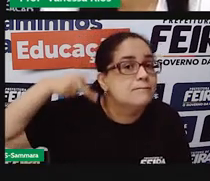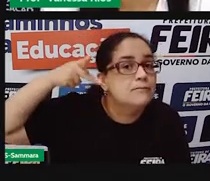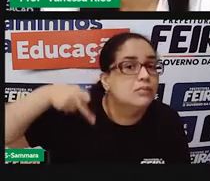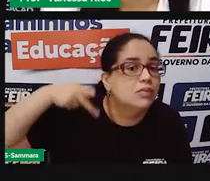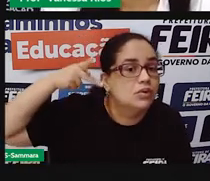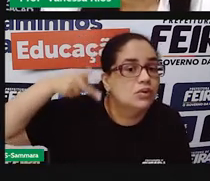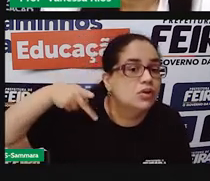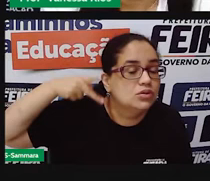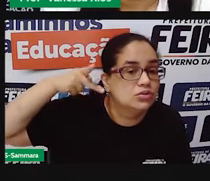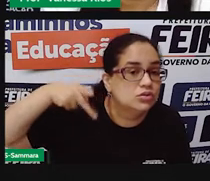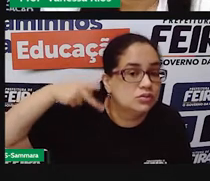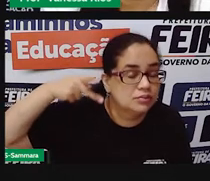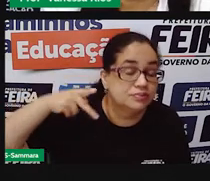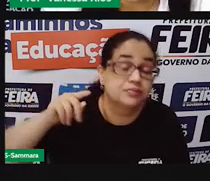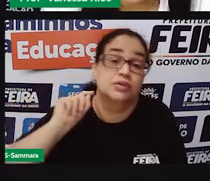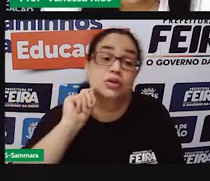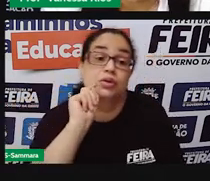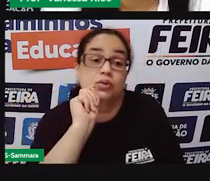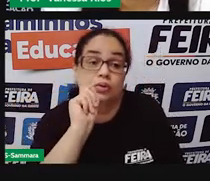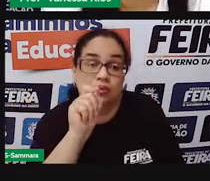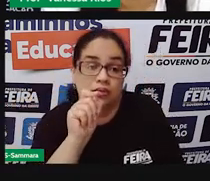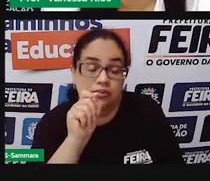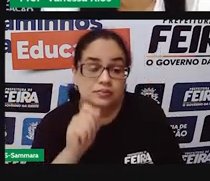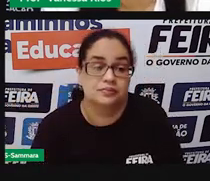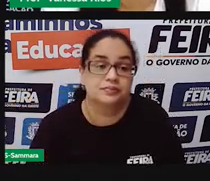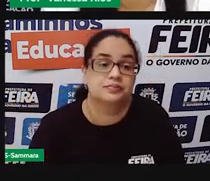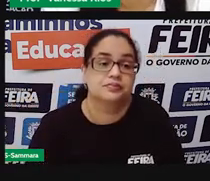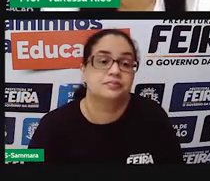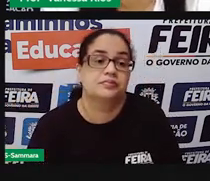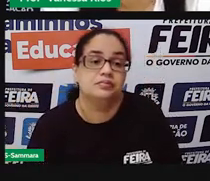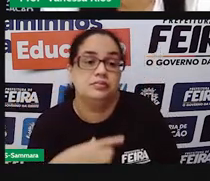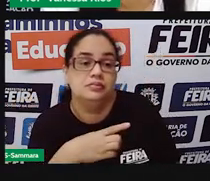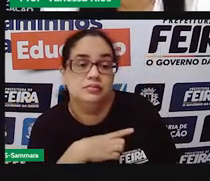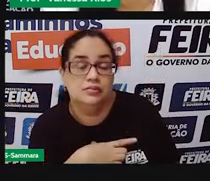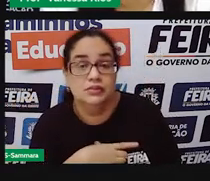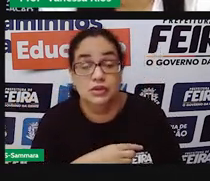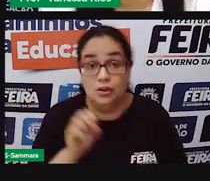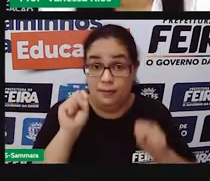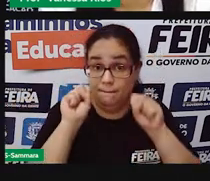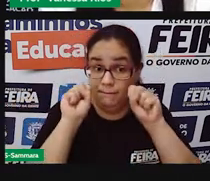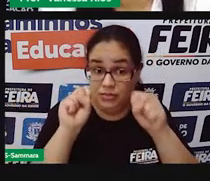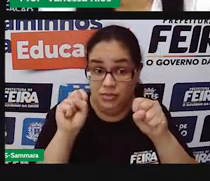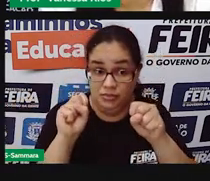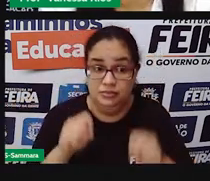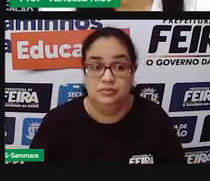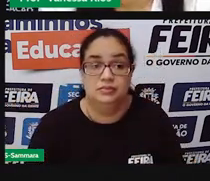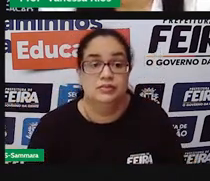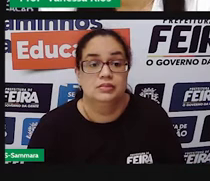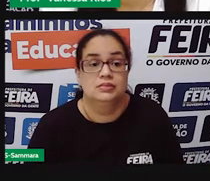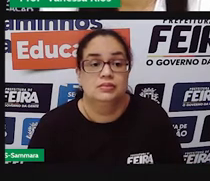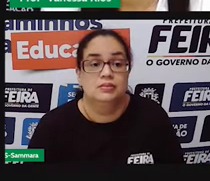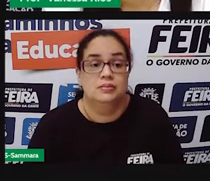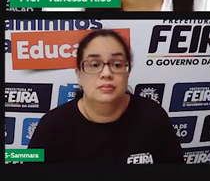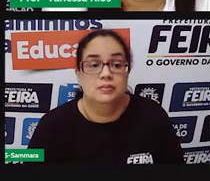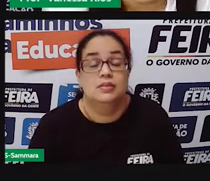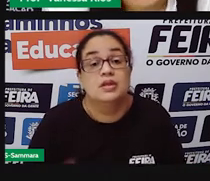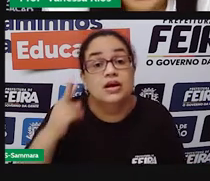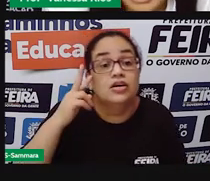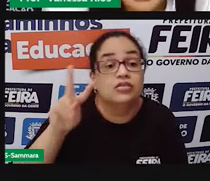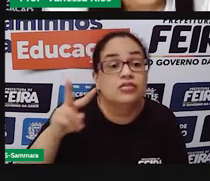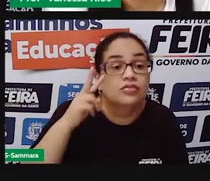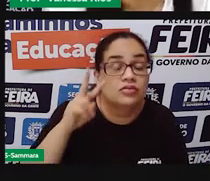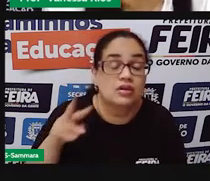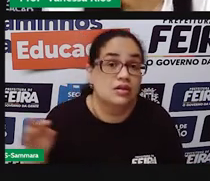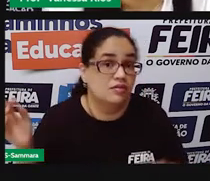E entre essas definições sobre política, que ele considerava aí o política necessário para viver em